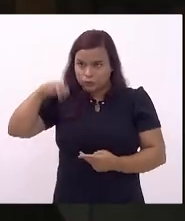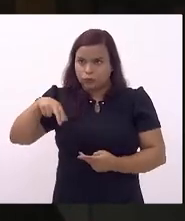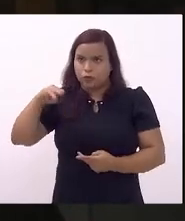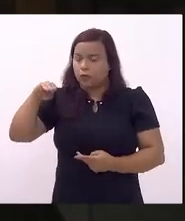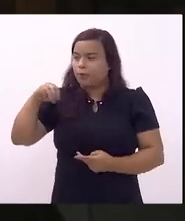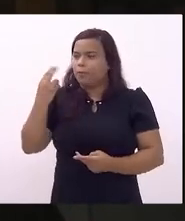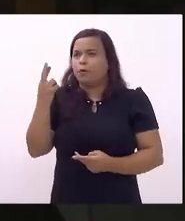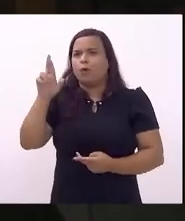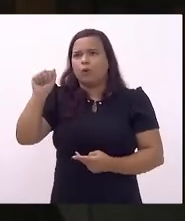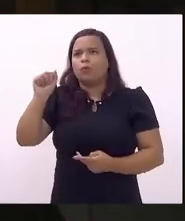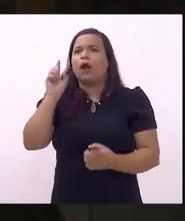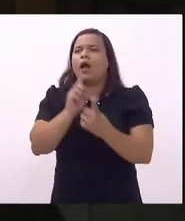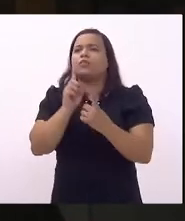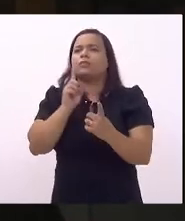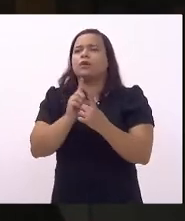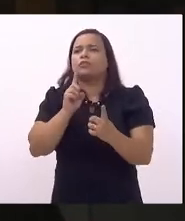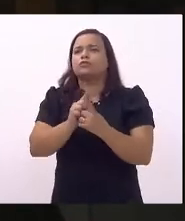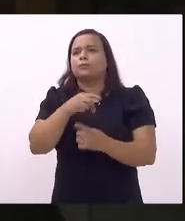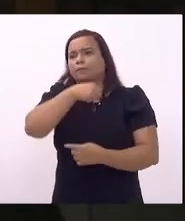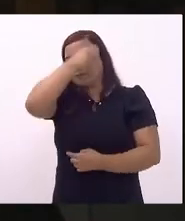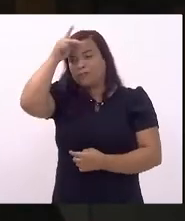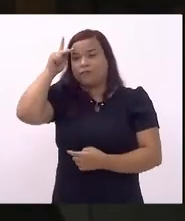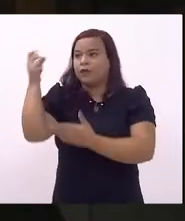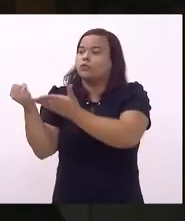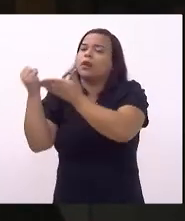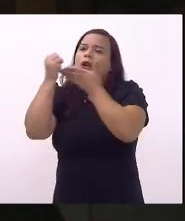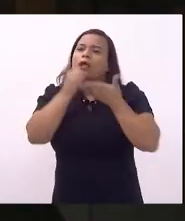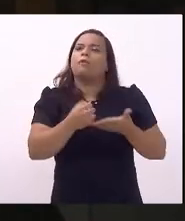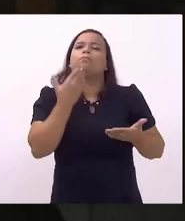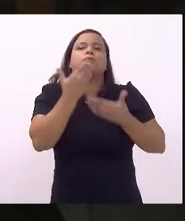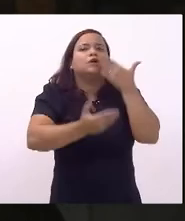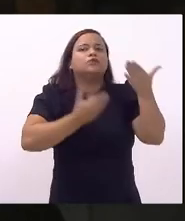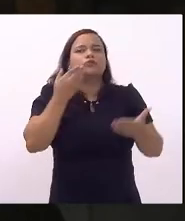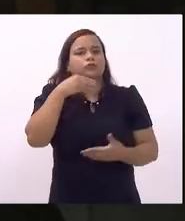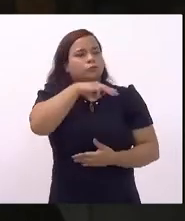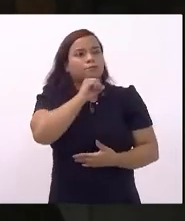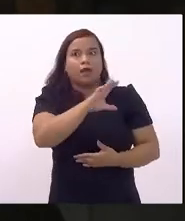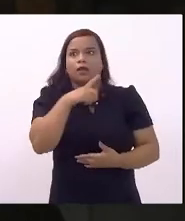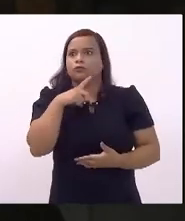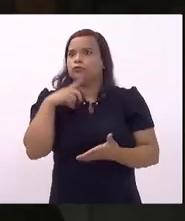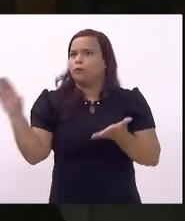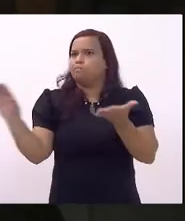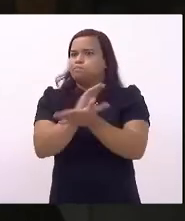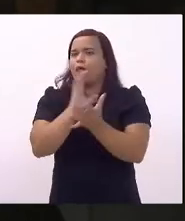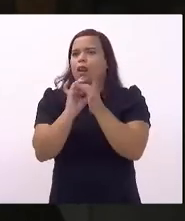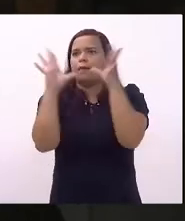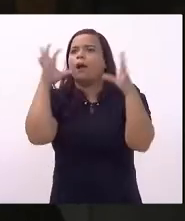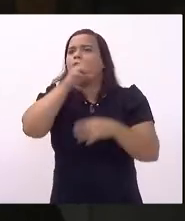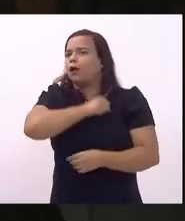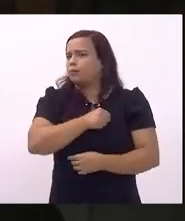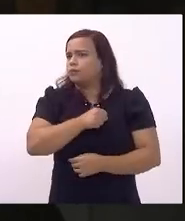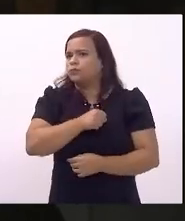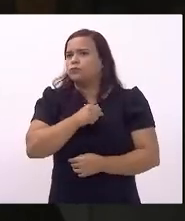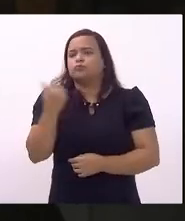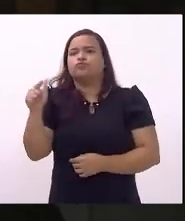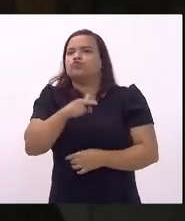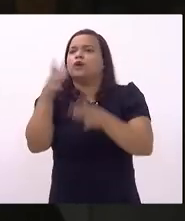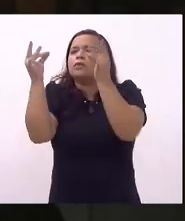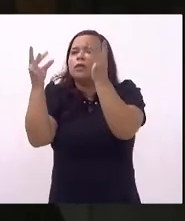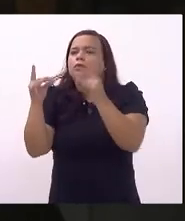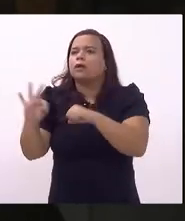levavam pedidos ao MEC e tinham verbas liberadas em tempo recorde fugindo aos critérios técnicos